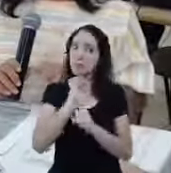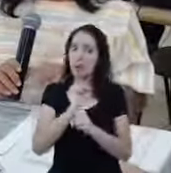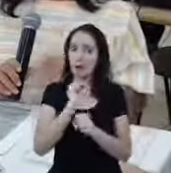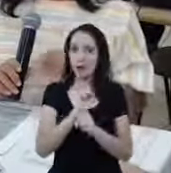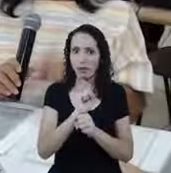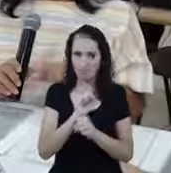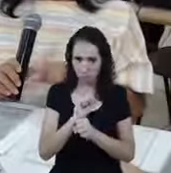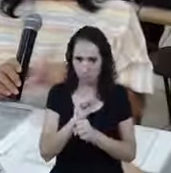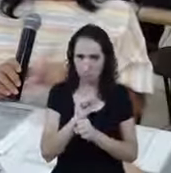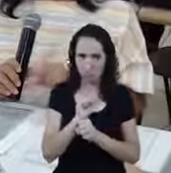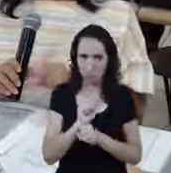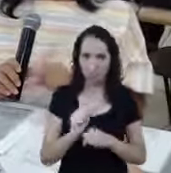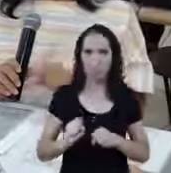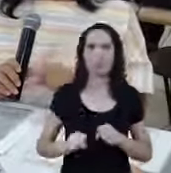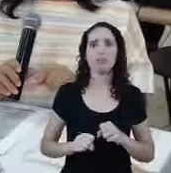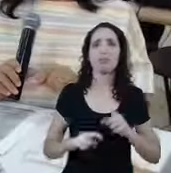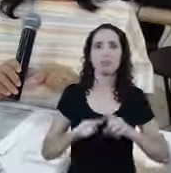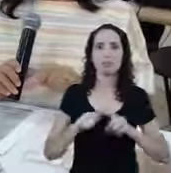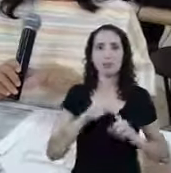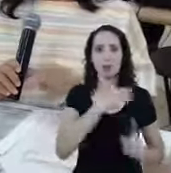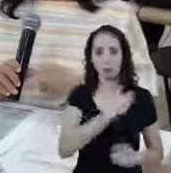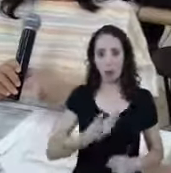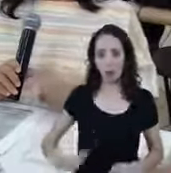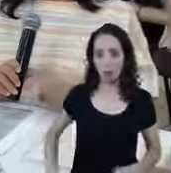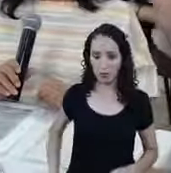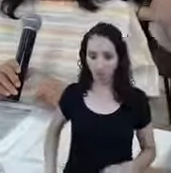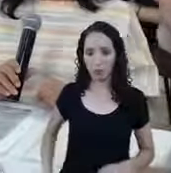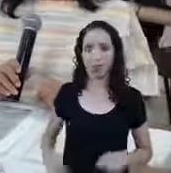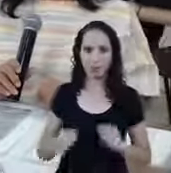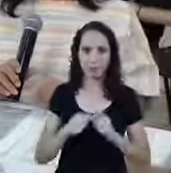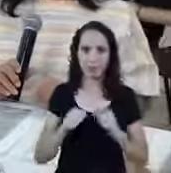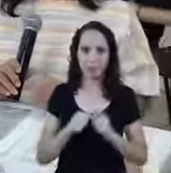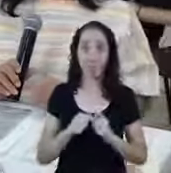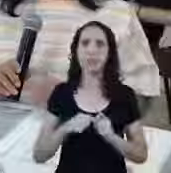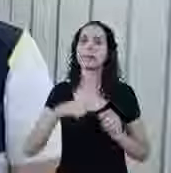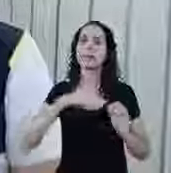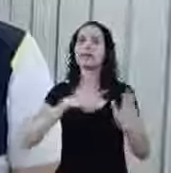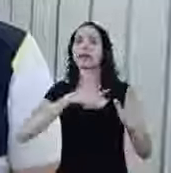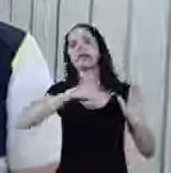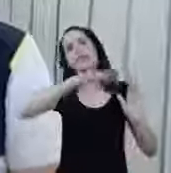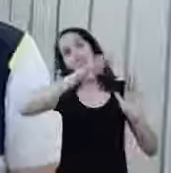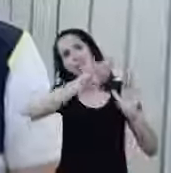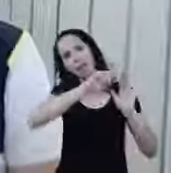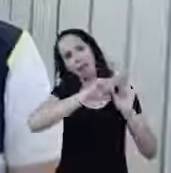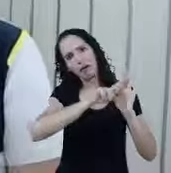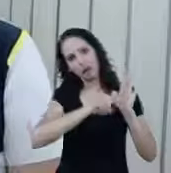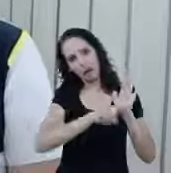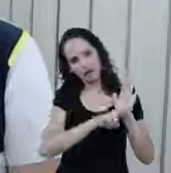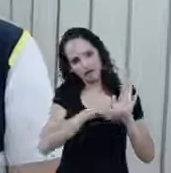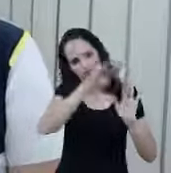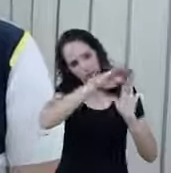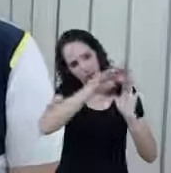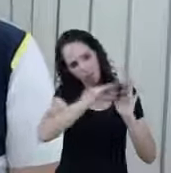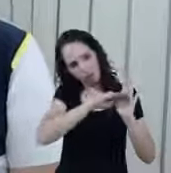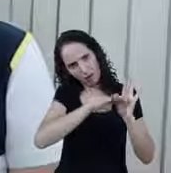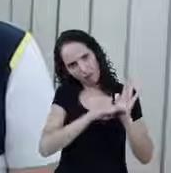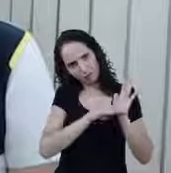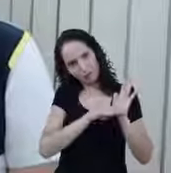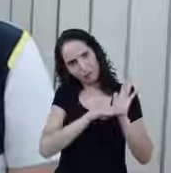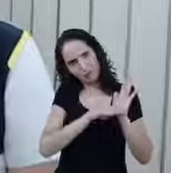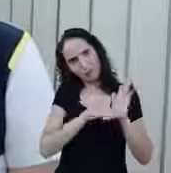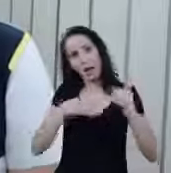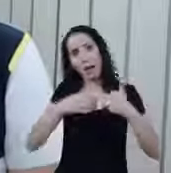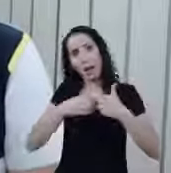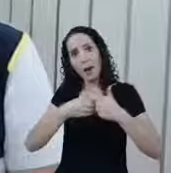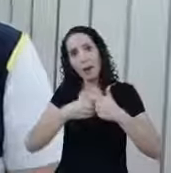declaração Ela será lançada Pelo governo Então existe um cronograma aí A partir de quando Vão receber? É dia 16 mesmo?